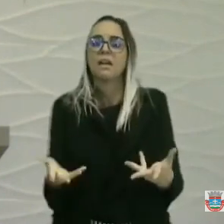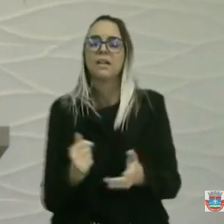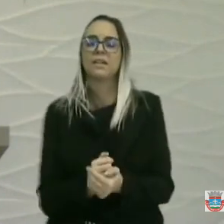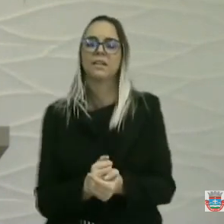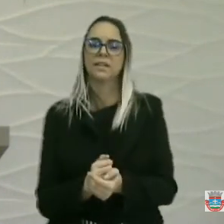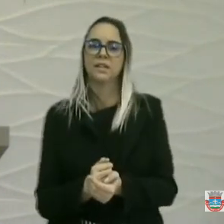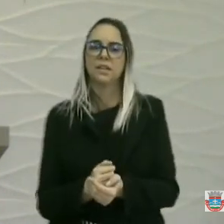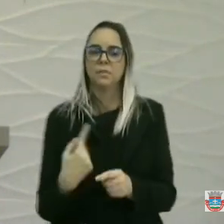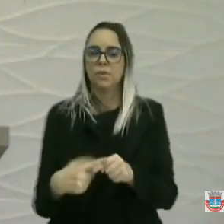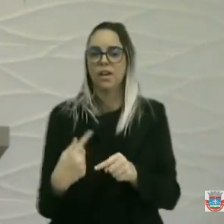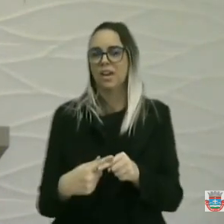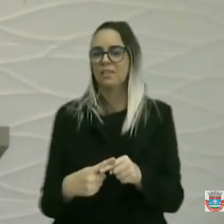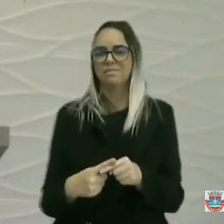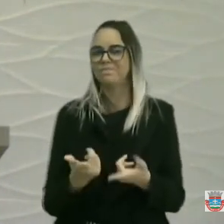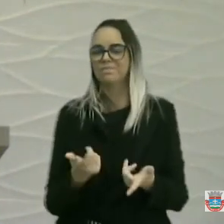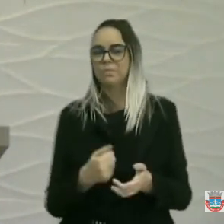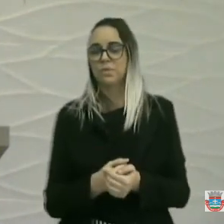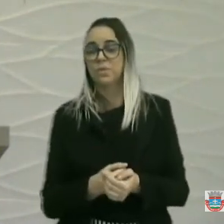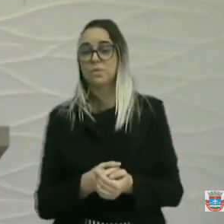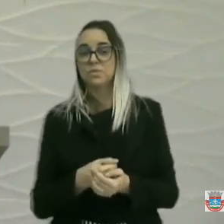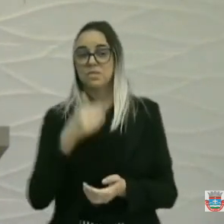Simplesmente, secretário ruim.